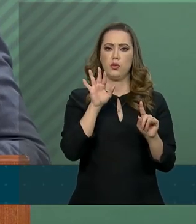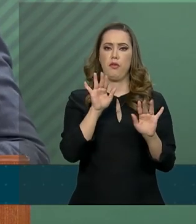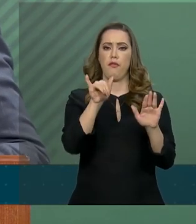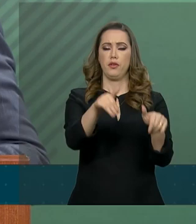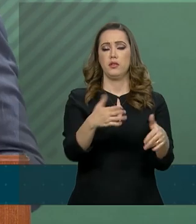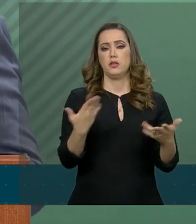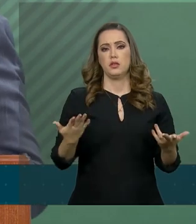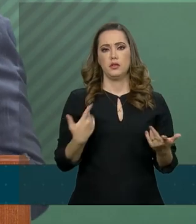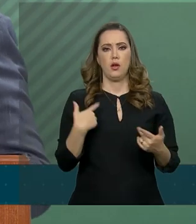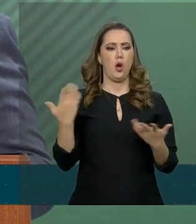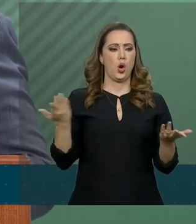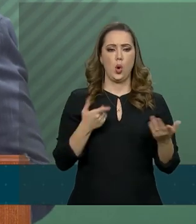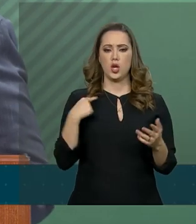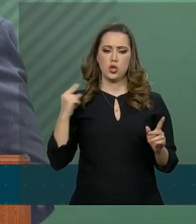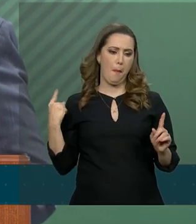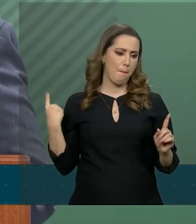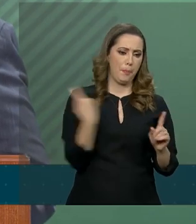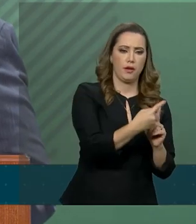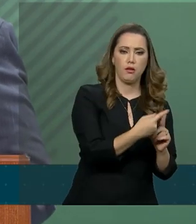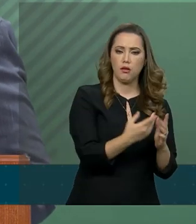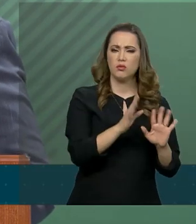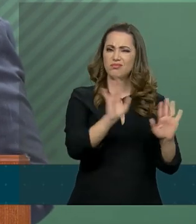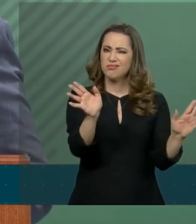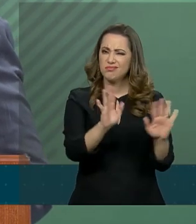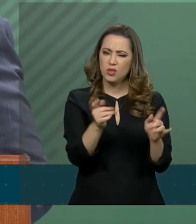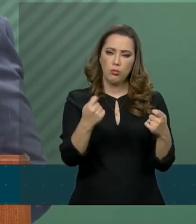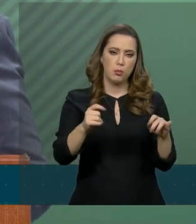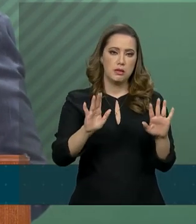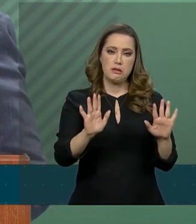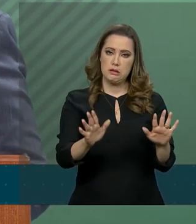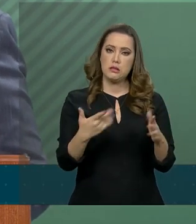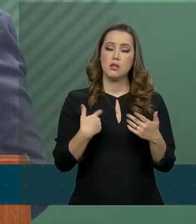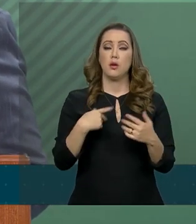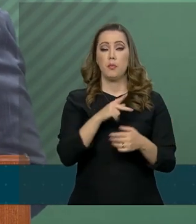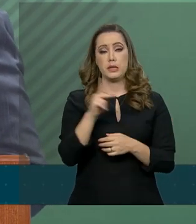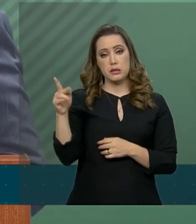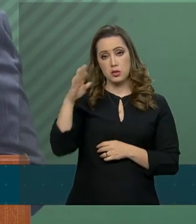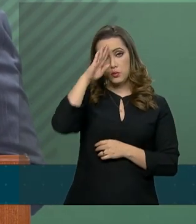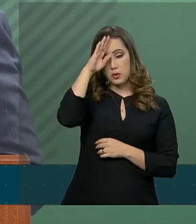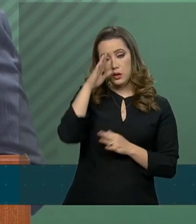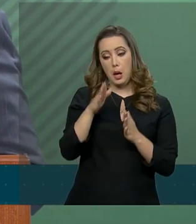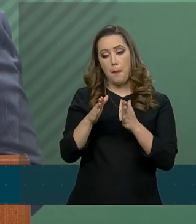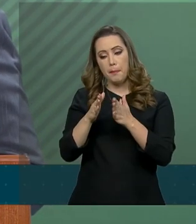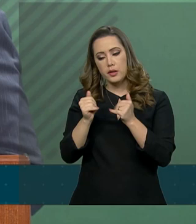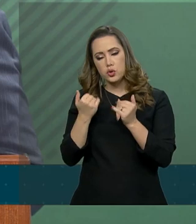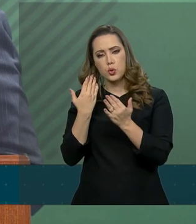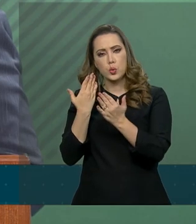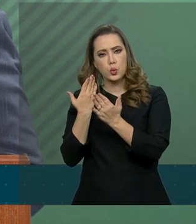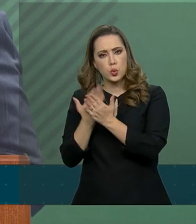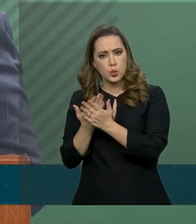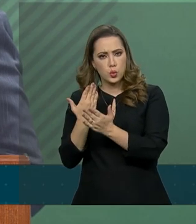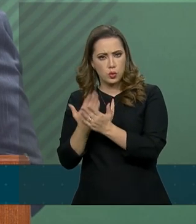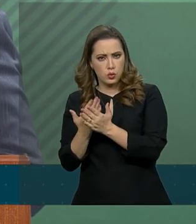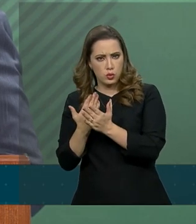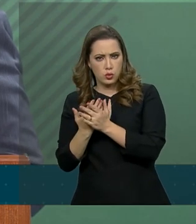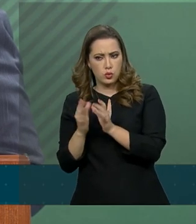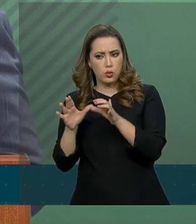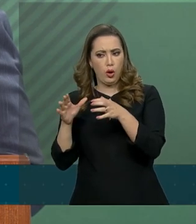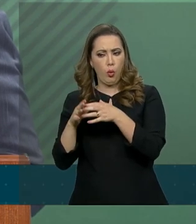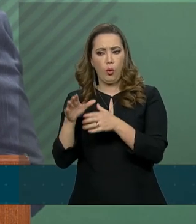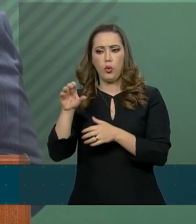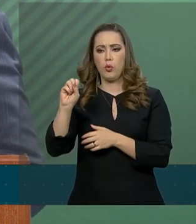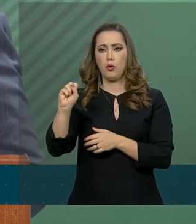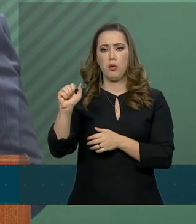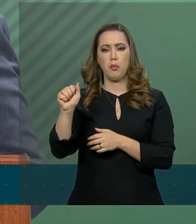Então, atropelarmos de momento não é adequado. Então, o presidente, com muita sapiência, colocou sob análise da SAGE